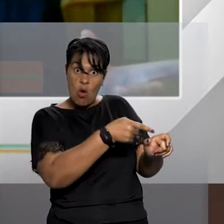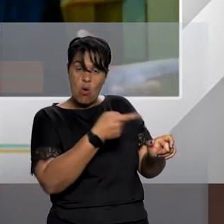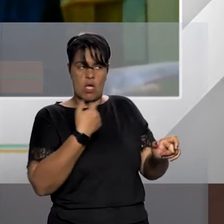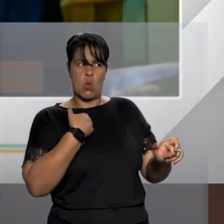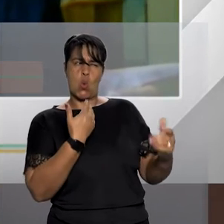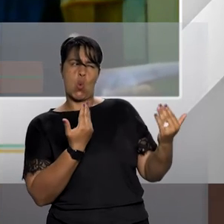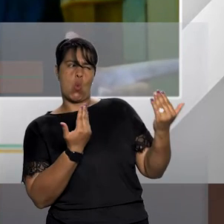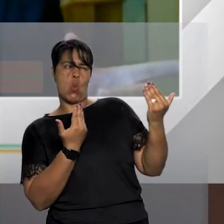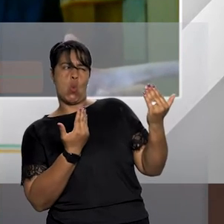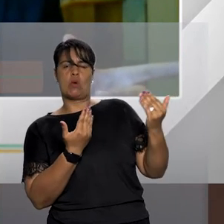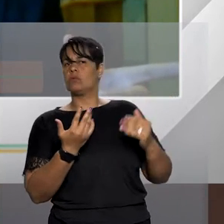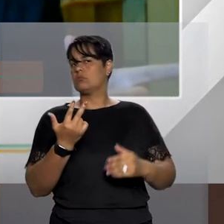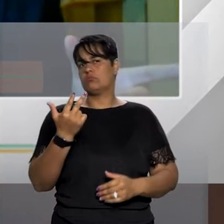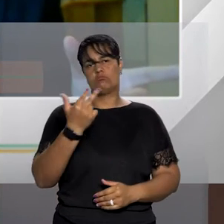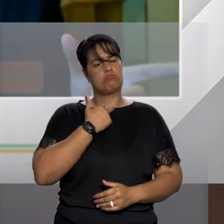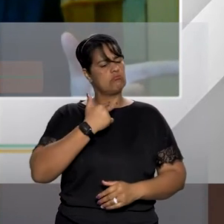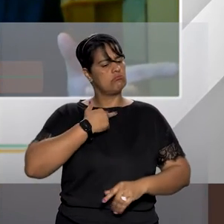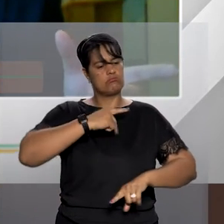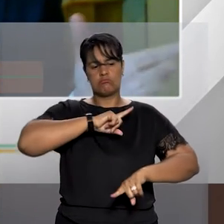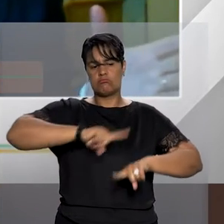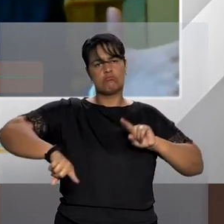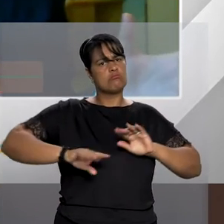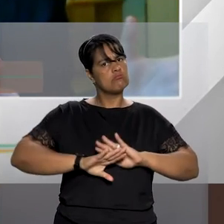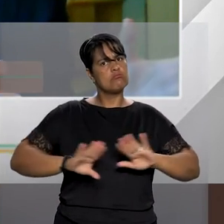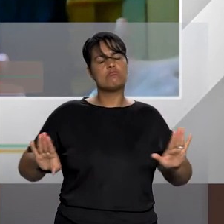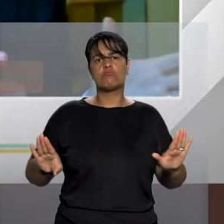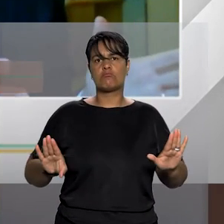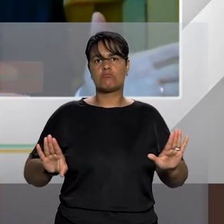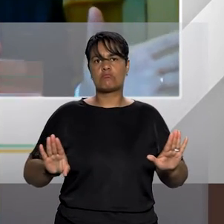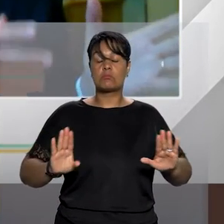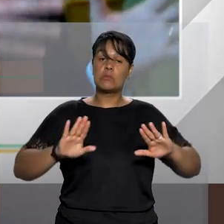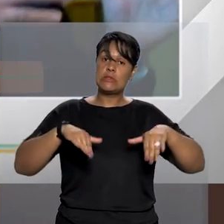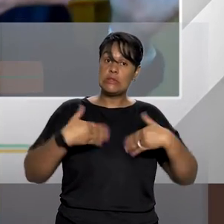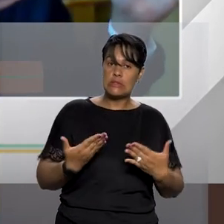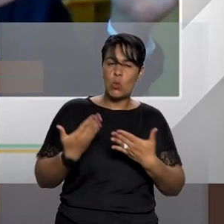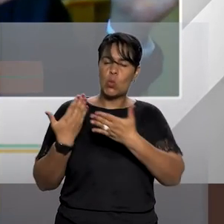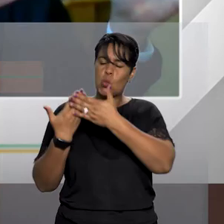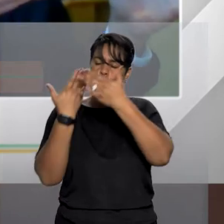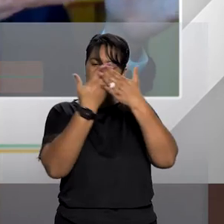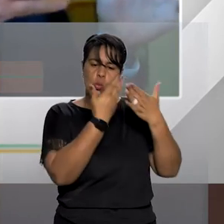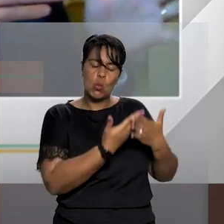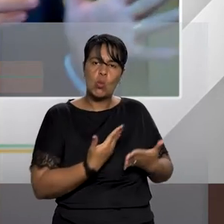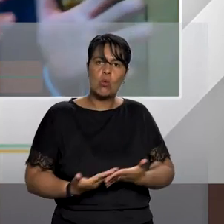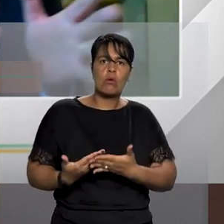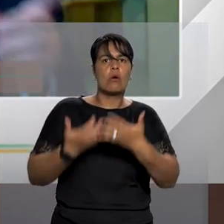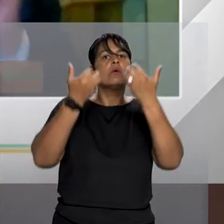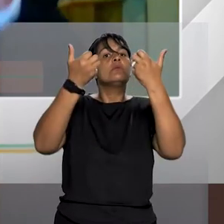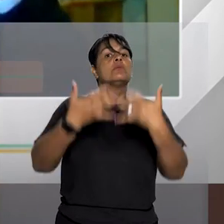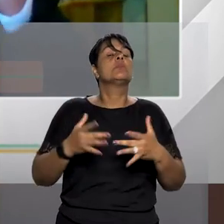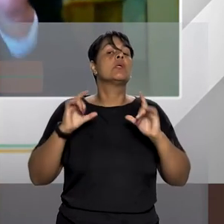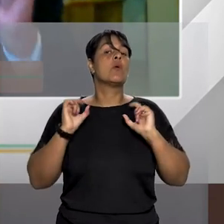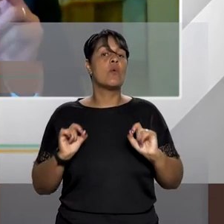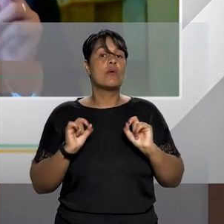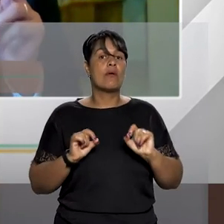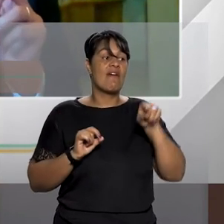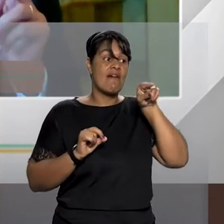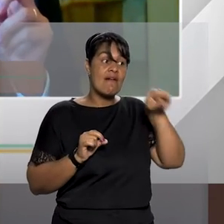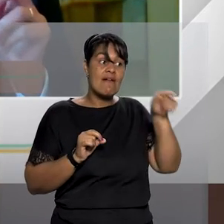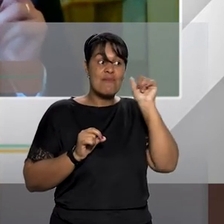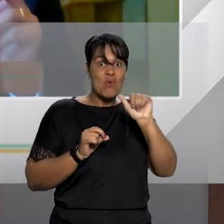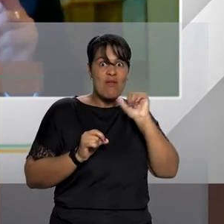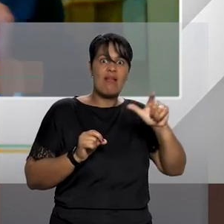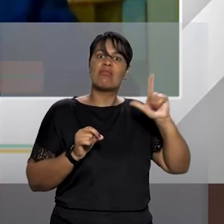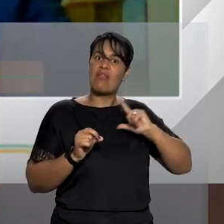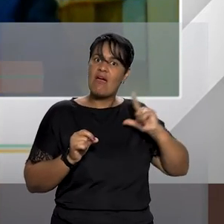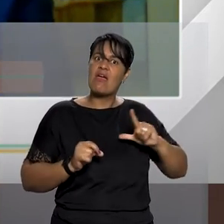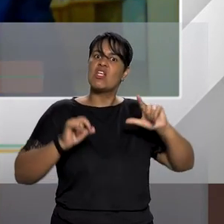que tem sobre a mulher. Então, os estudos todos indicam que as mulheres sofrem violências reiteradamente e relutam em denunciar.